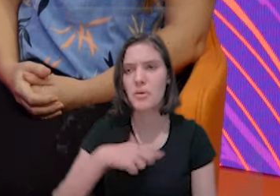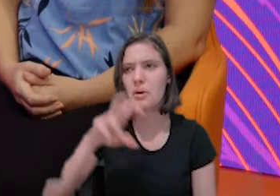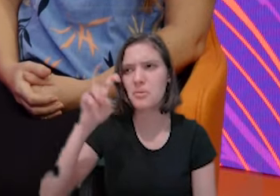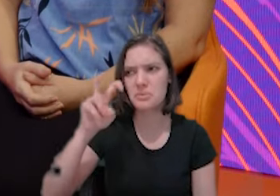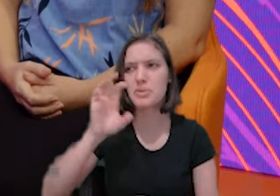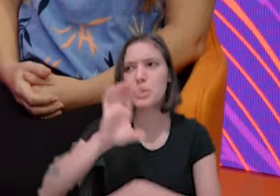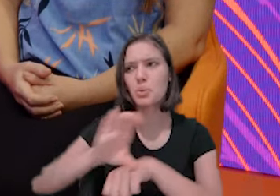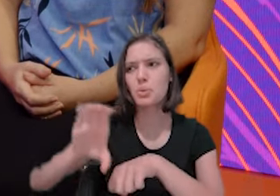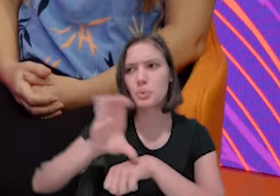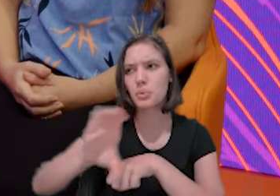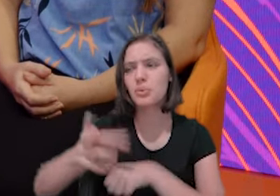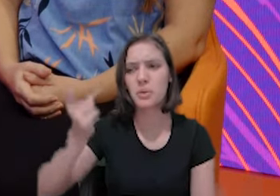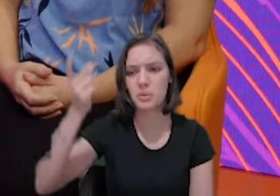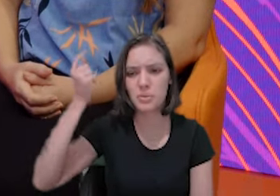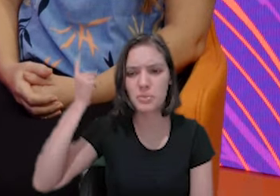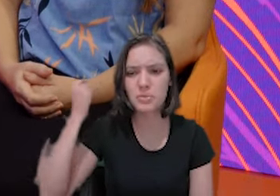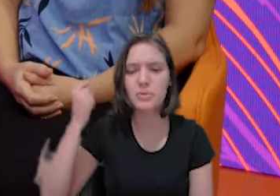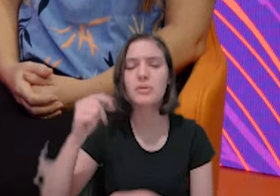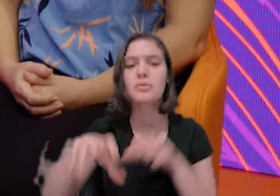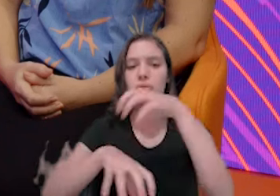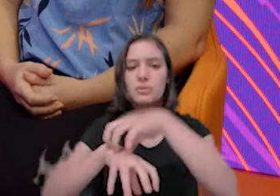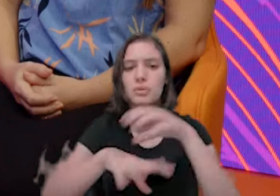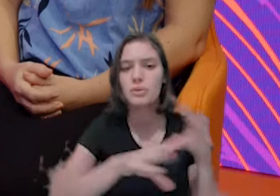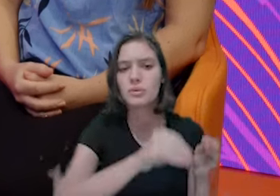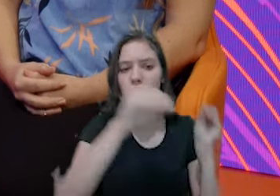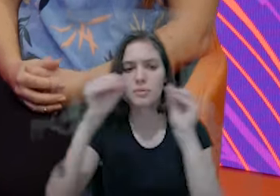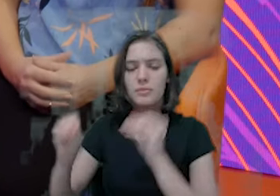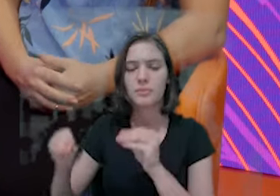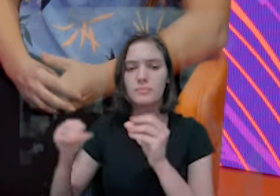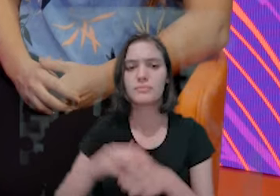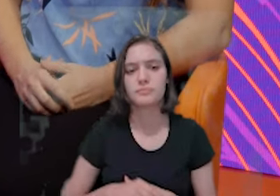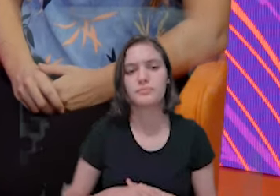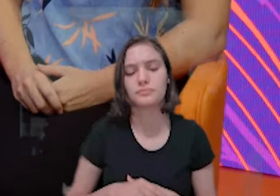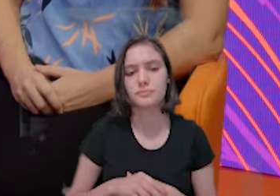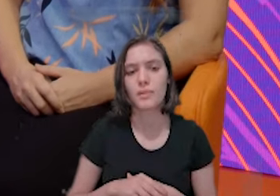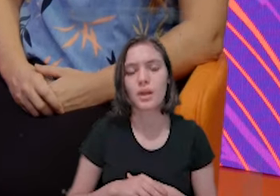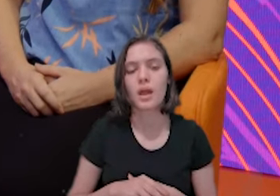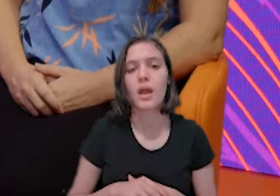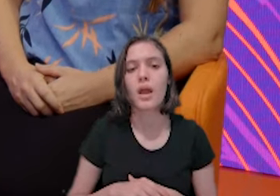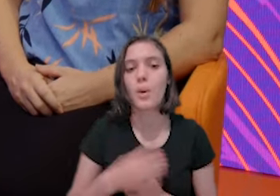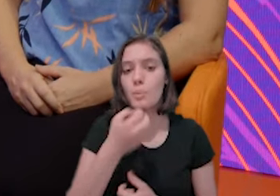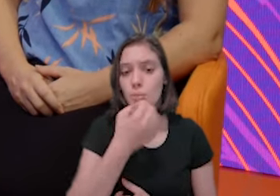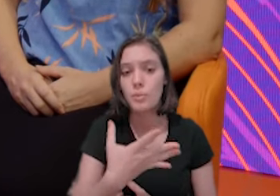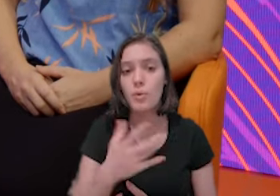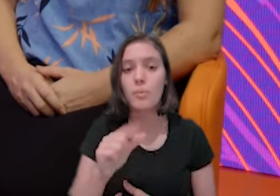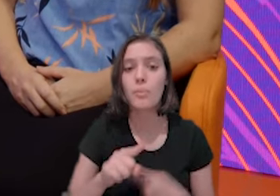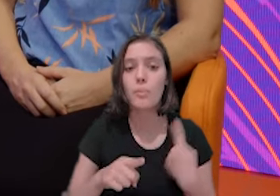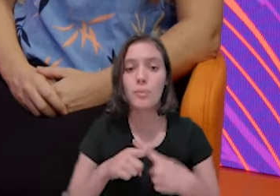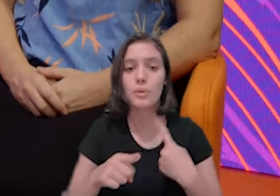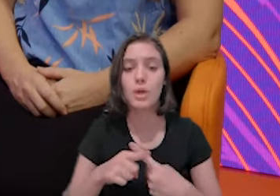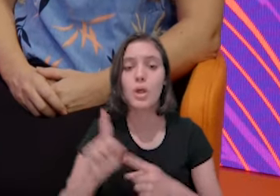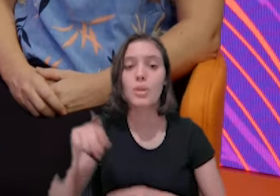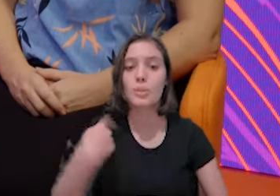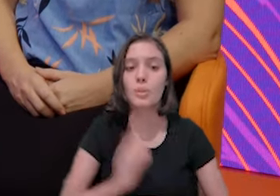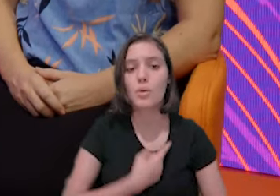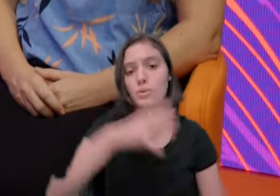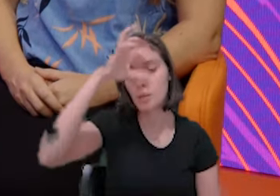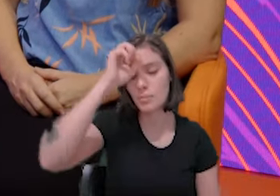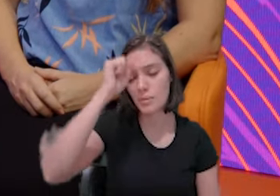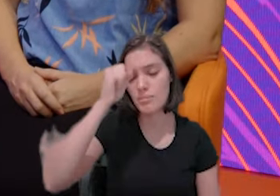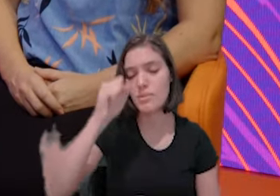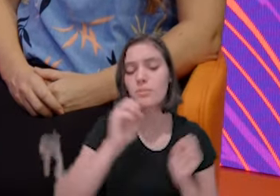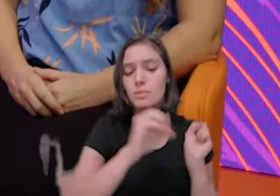coisa, eu vou conseguir absorver alguma coisa. Sempre passamos para os clientes, todos os parceiros passamos para os clientes, eles